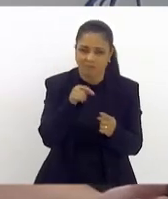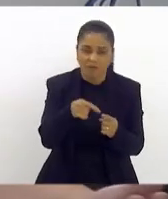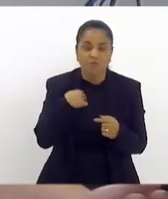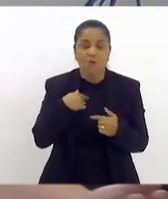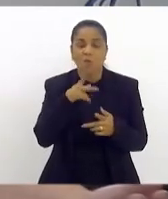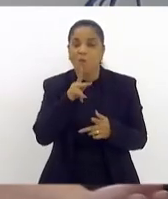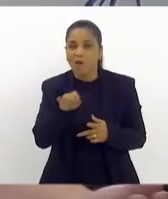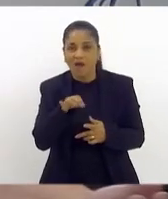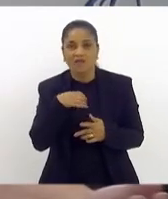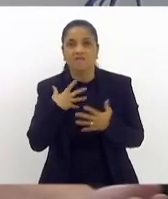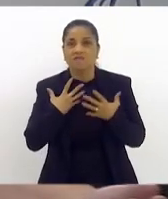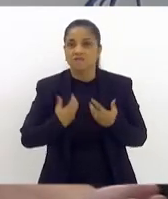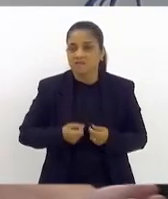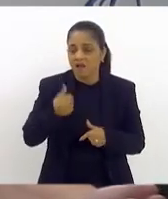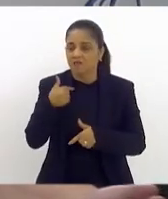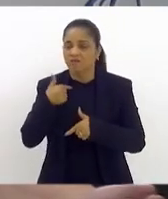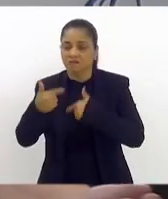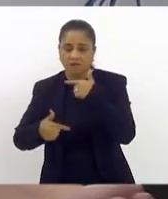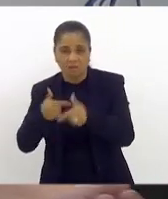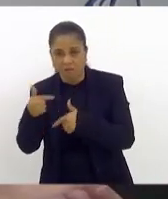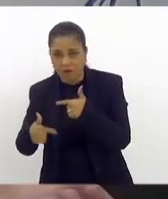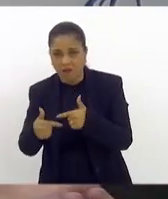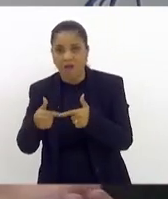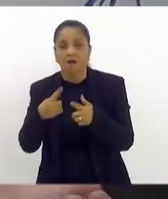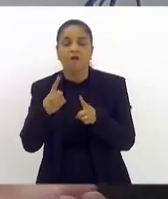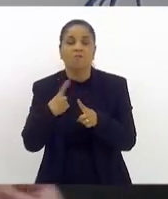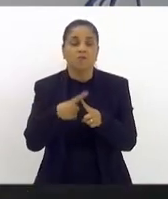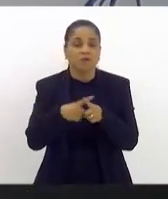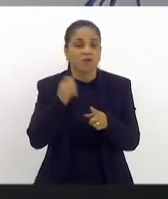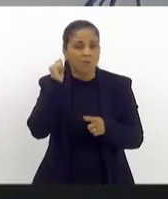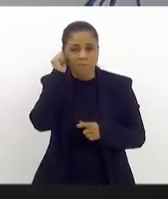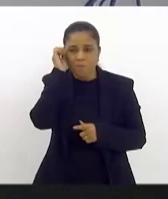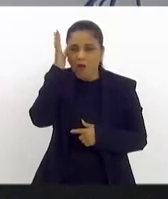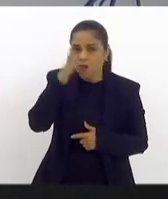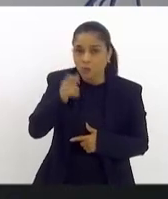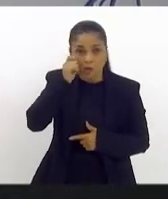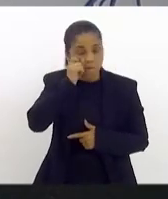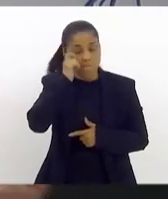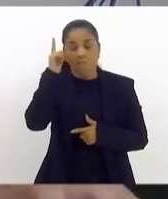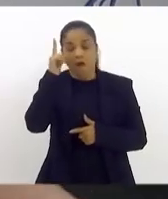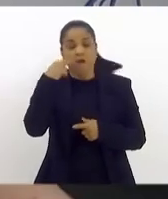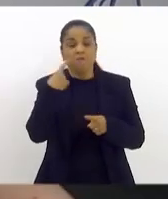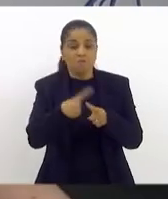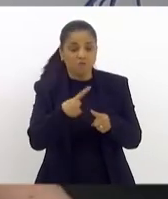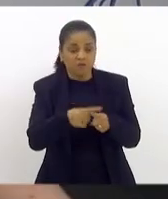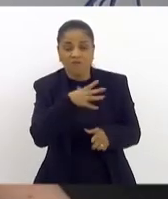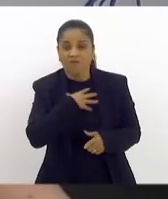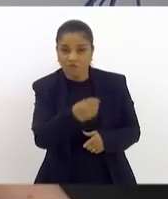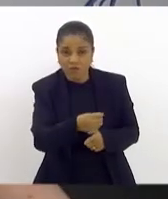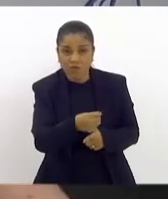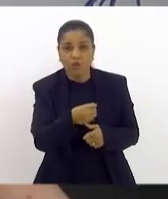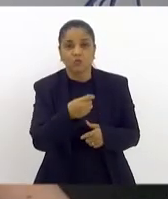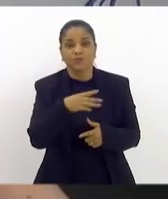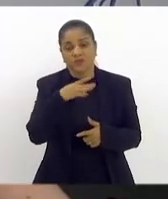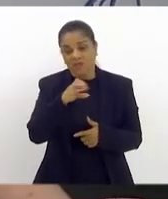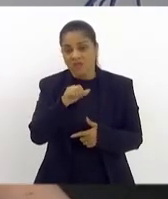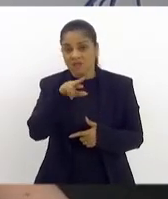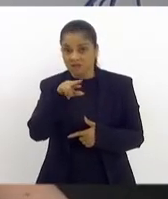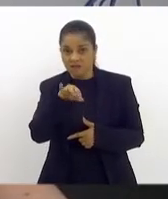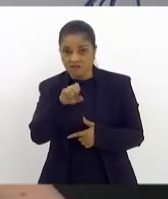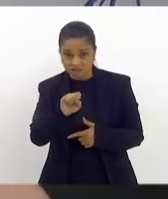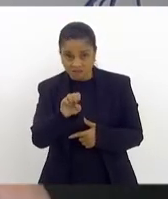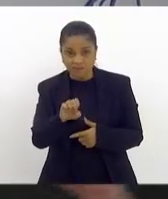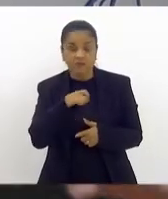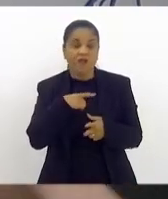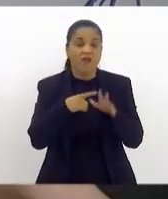passou a noite toda acordado, porque o filho está em crise. Nós temos uma mãe que às vezes larga a carreira